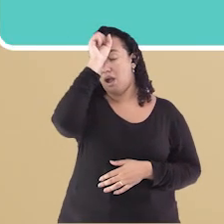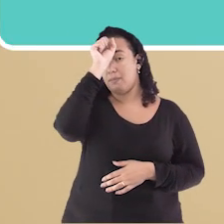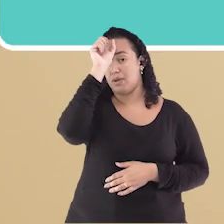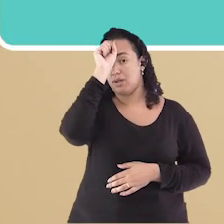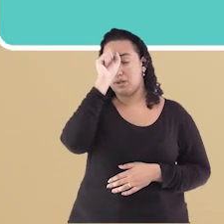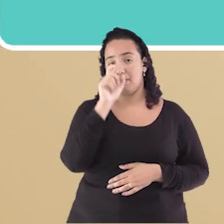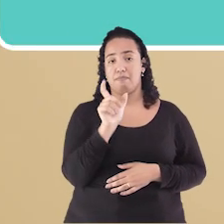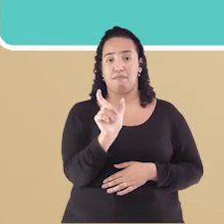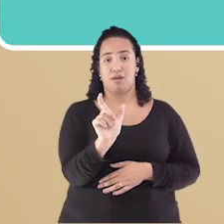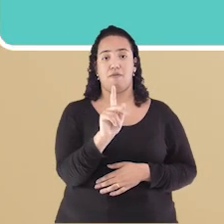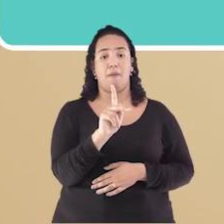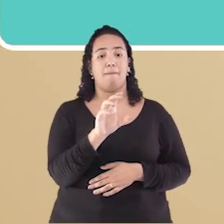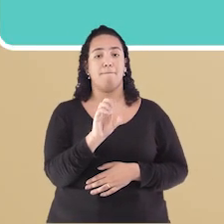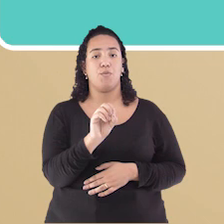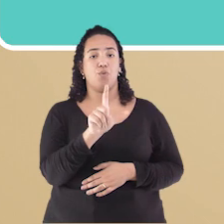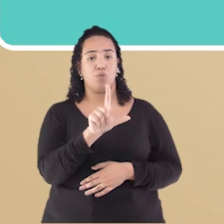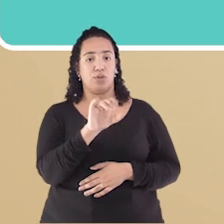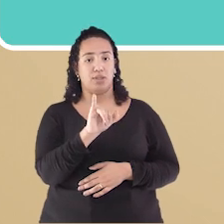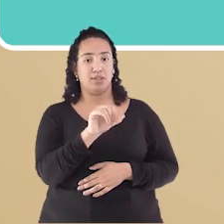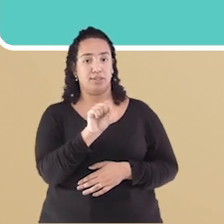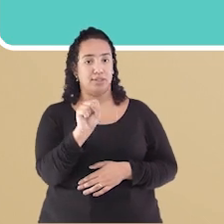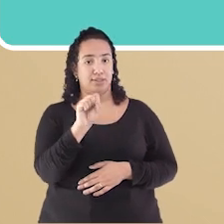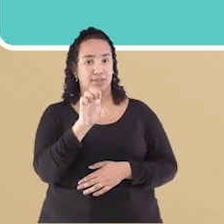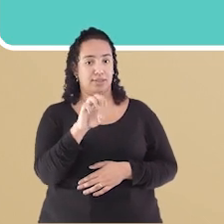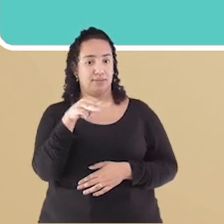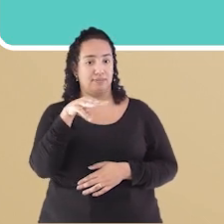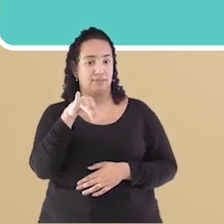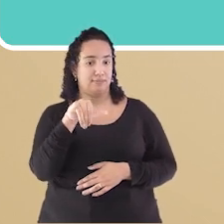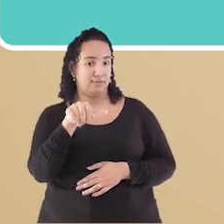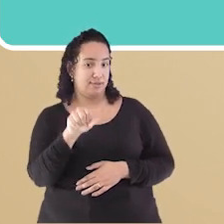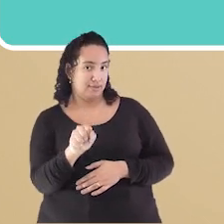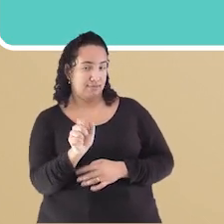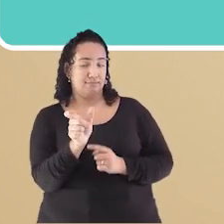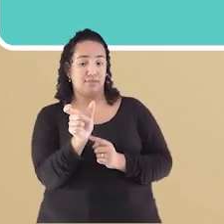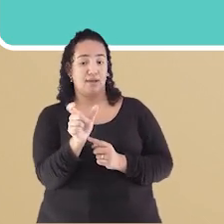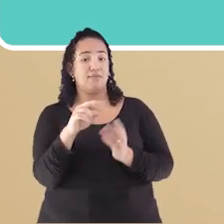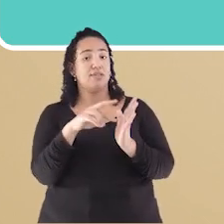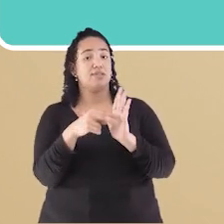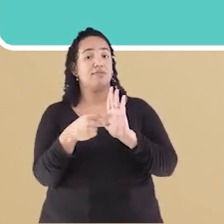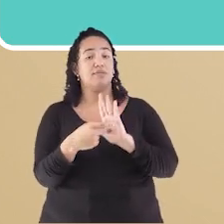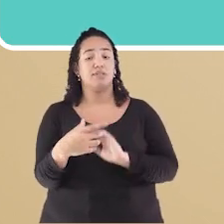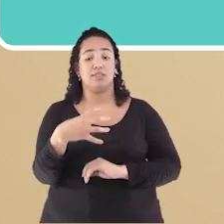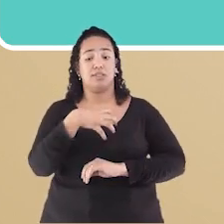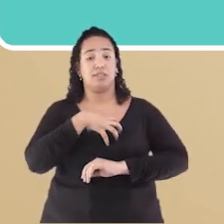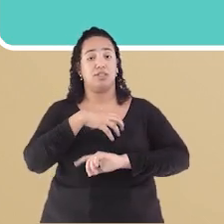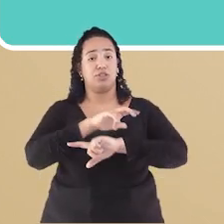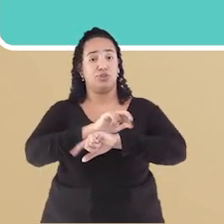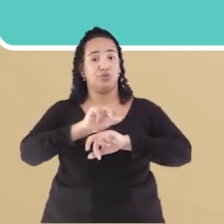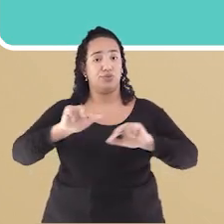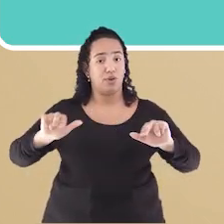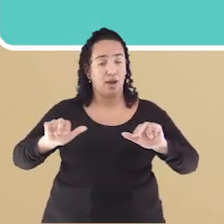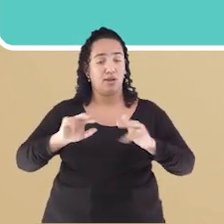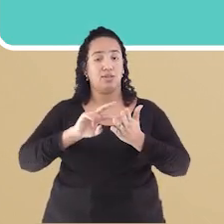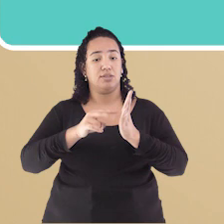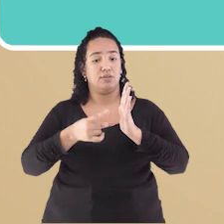Polissemia Uma palavra Polissêmica Tem muitos significados